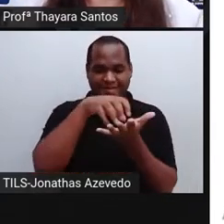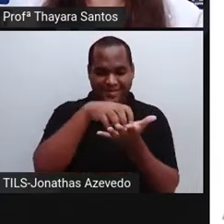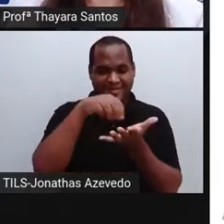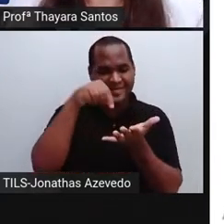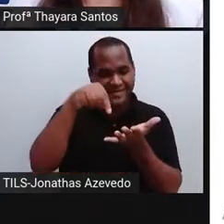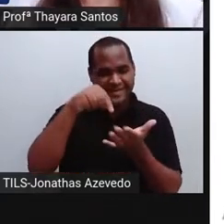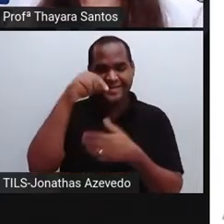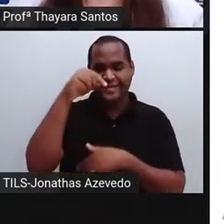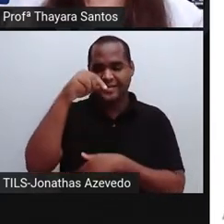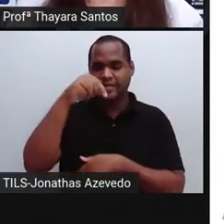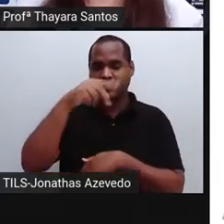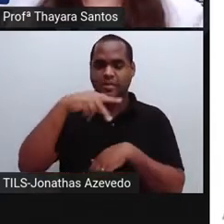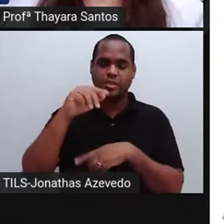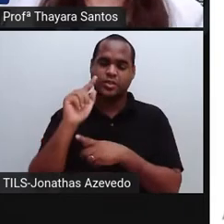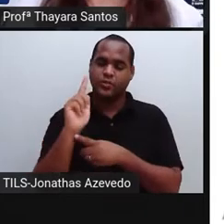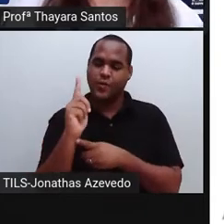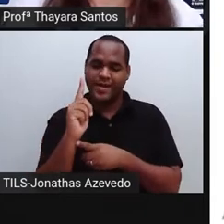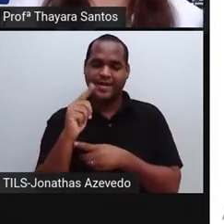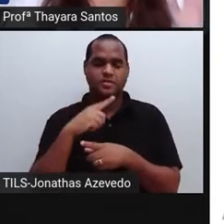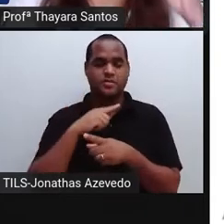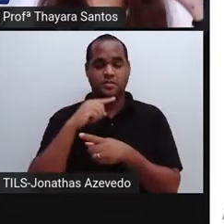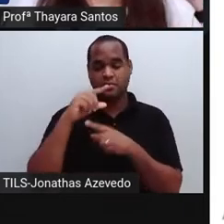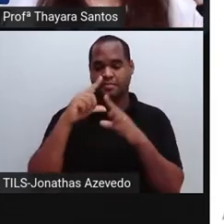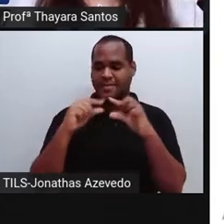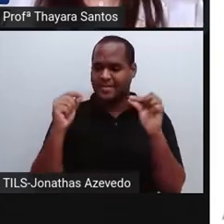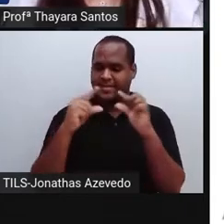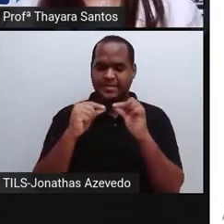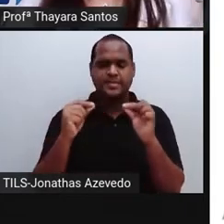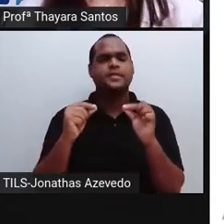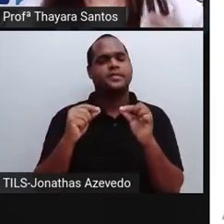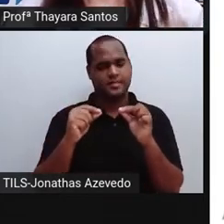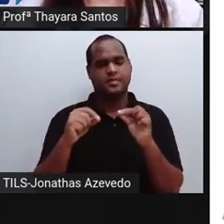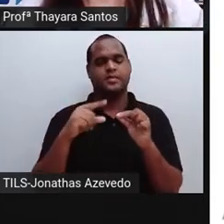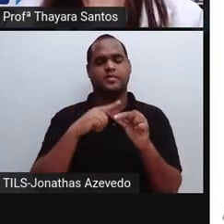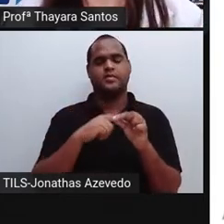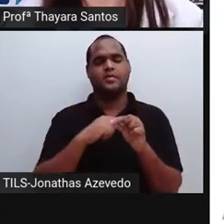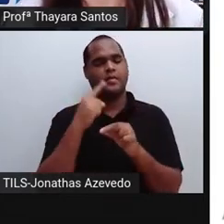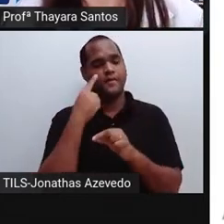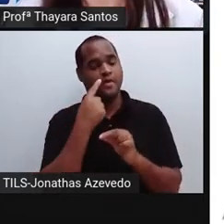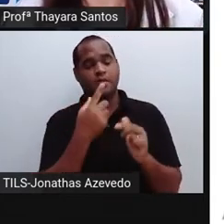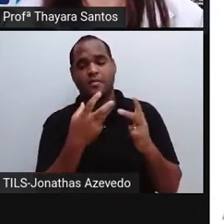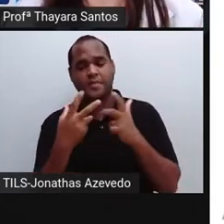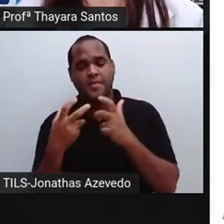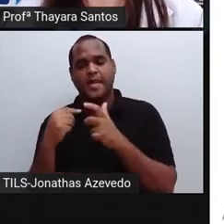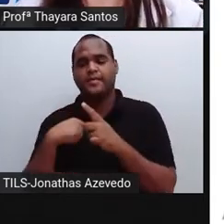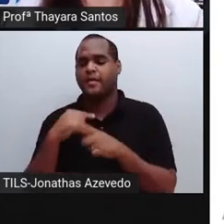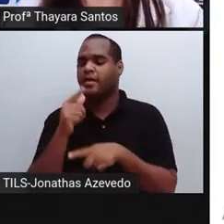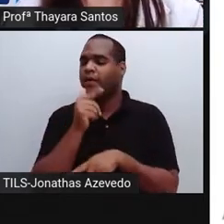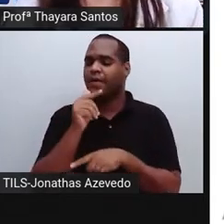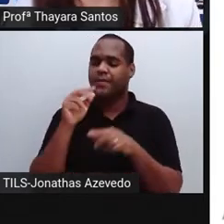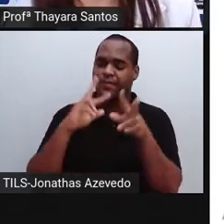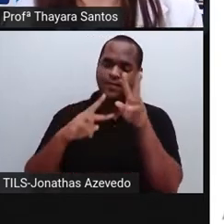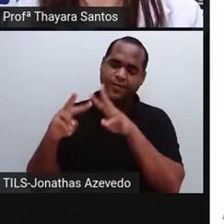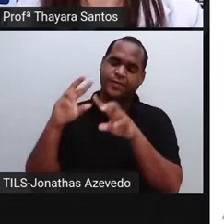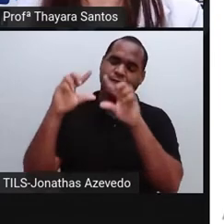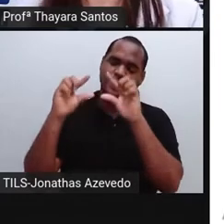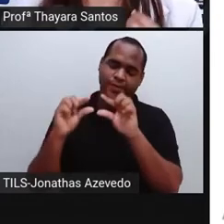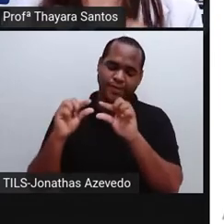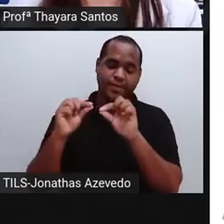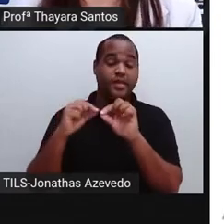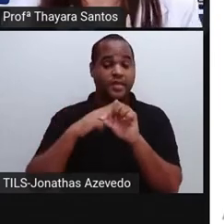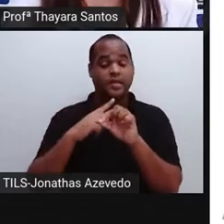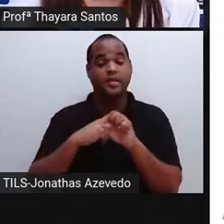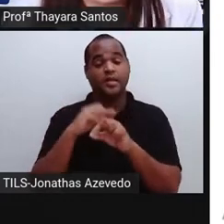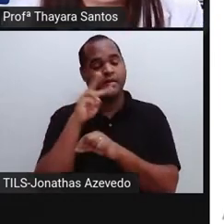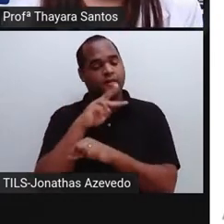nosso país, lá em Goiânia, lá em Brasília. Então, lá a gente tem uma umidade relativa do ar mais baixa, o